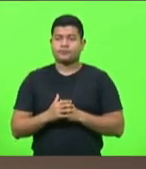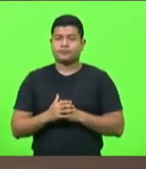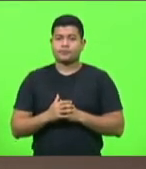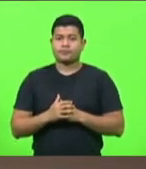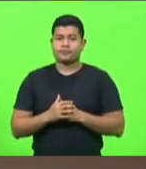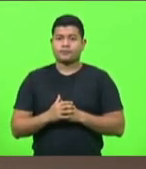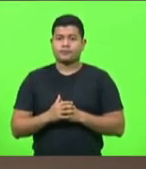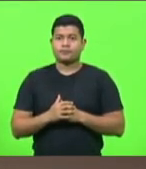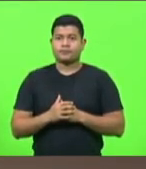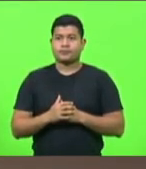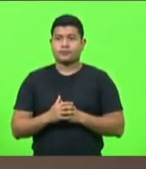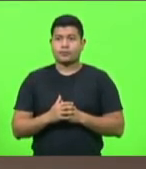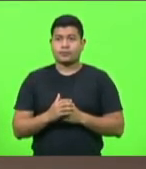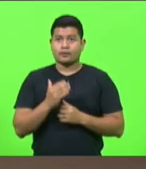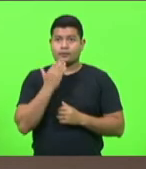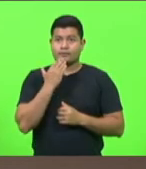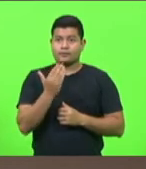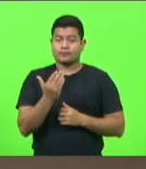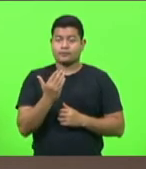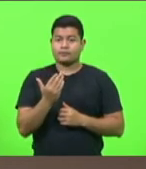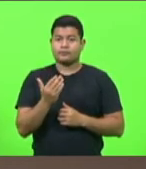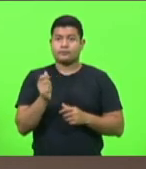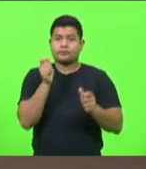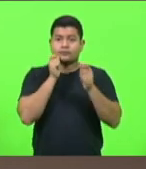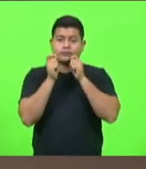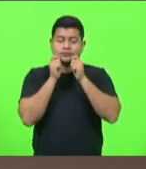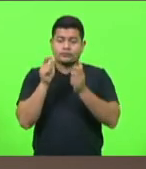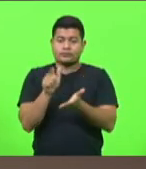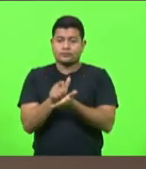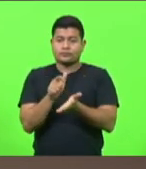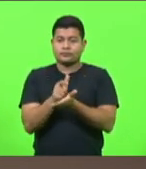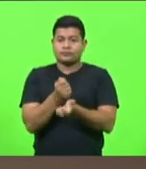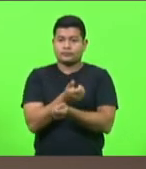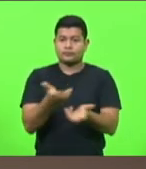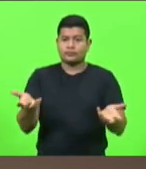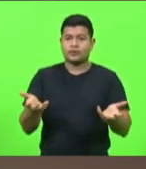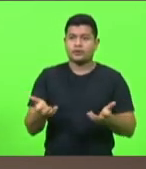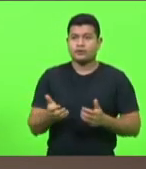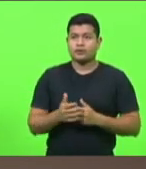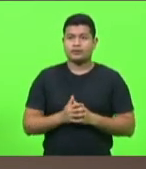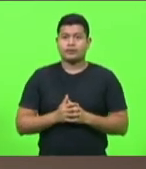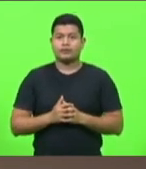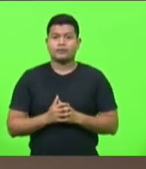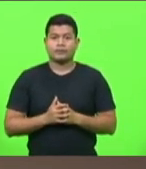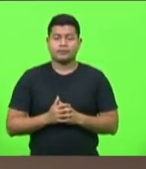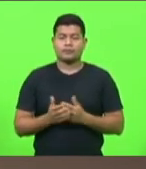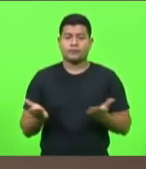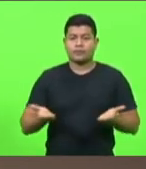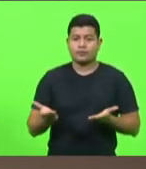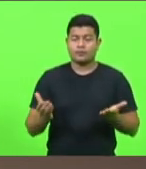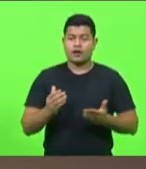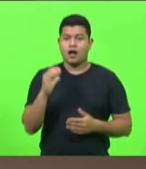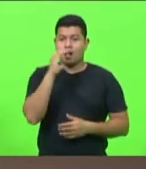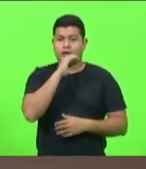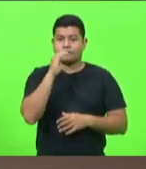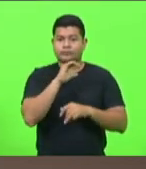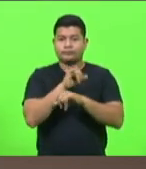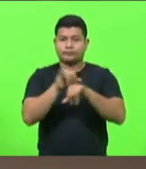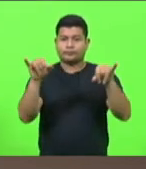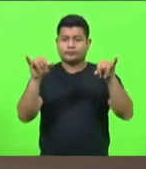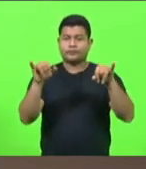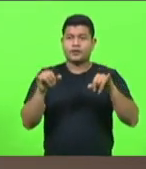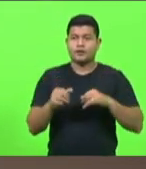solicitação, agora, é a assessoria possa fazer a distribuição de expediente. Vamos entrar em breves comunicações.